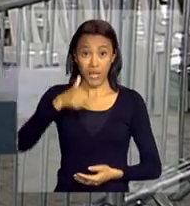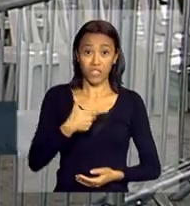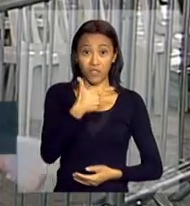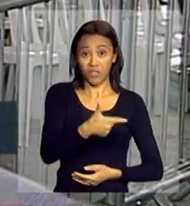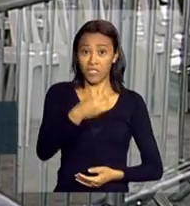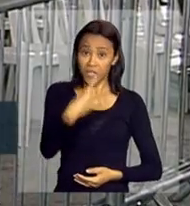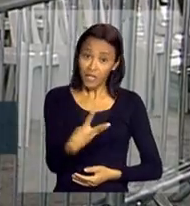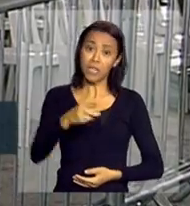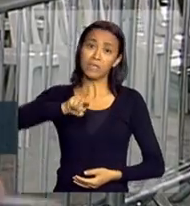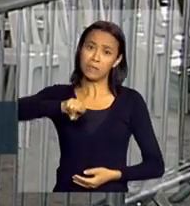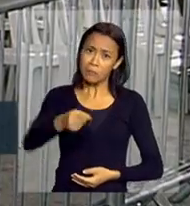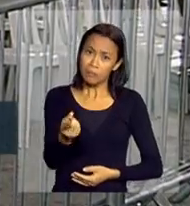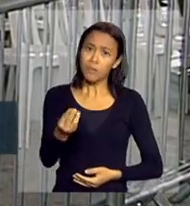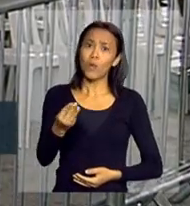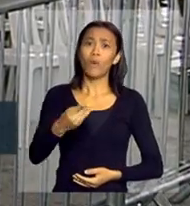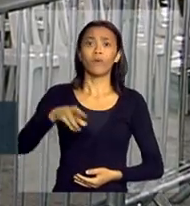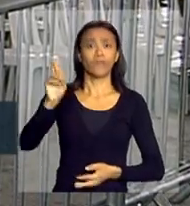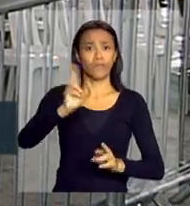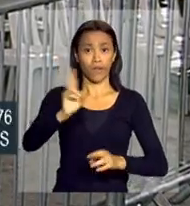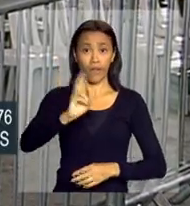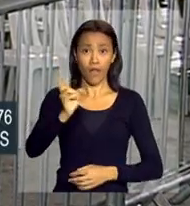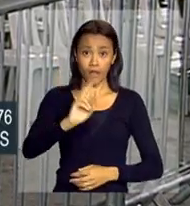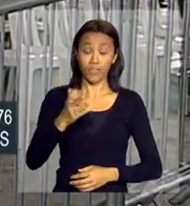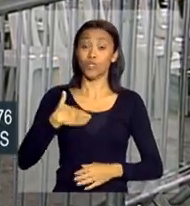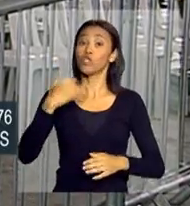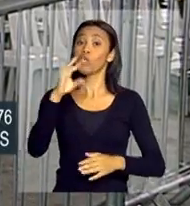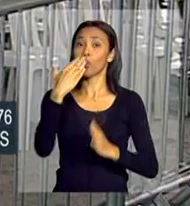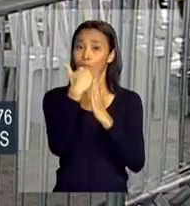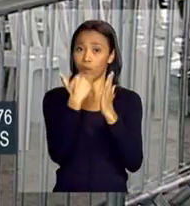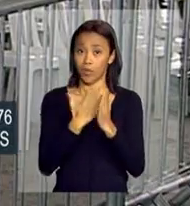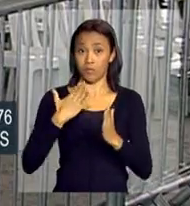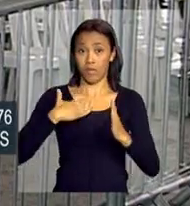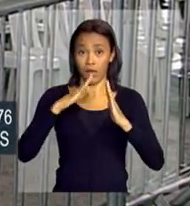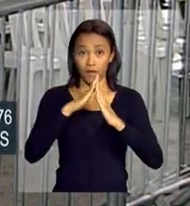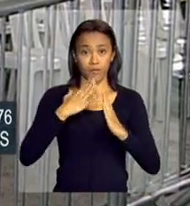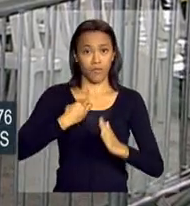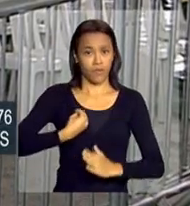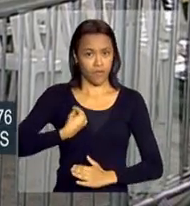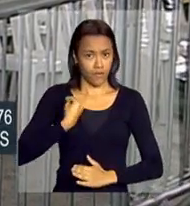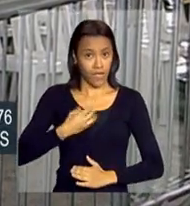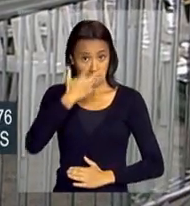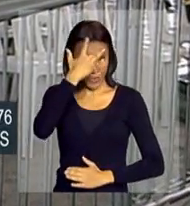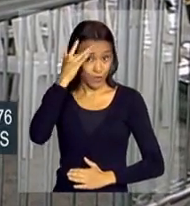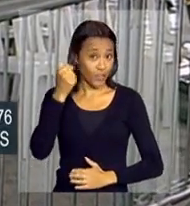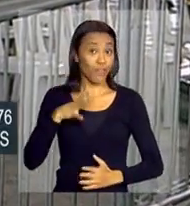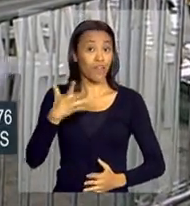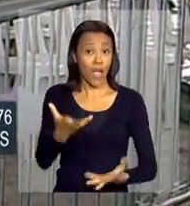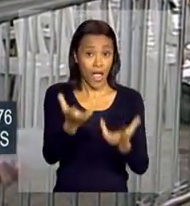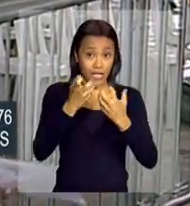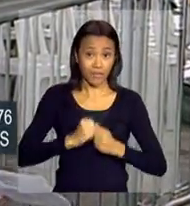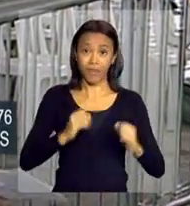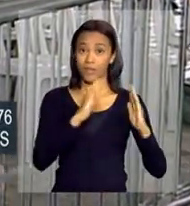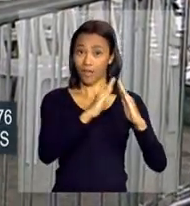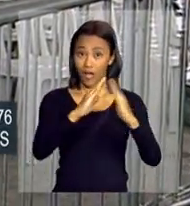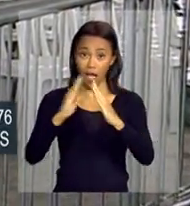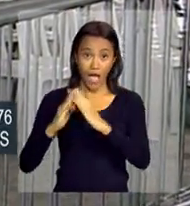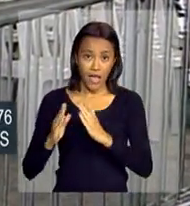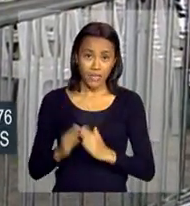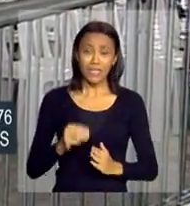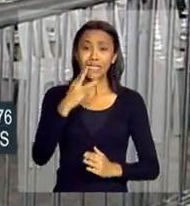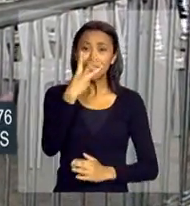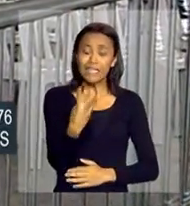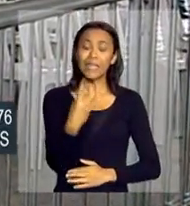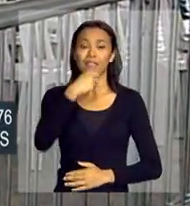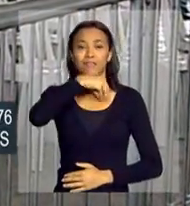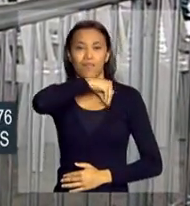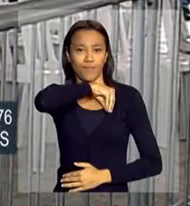milhões de reais e são do programa Minha Casa Minha Vida. Os beneficiados recebem até três salários mínimos por mês.